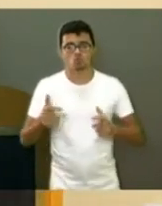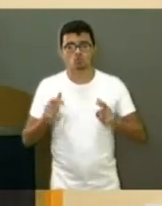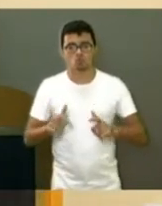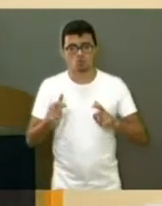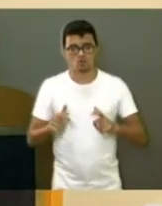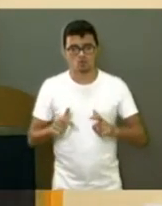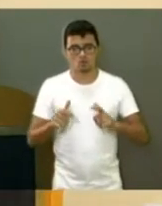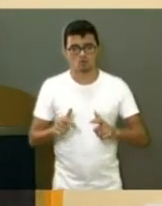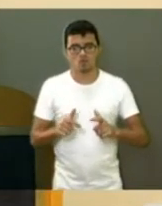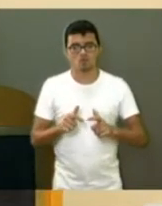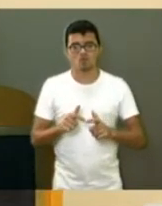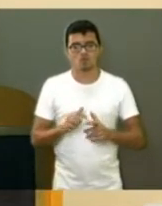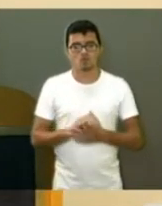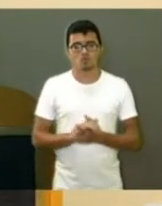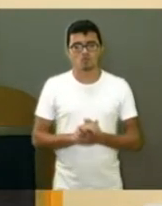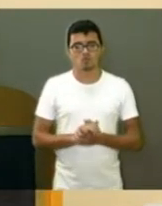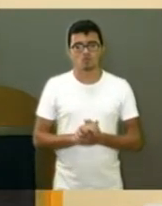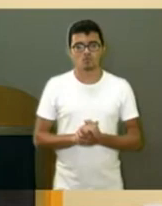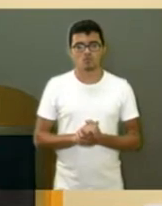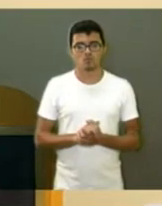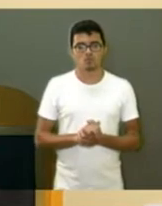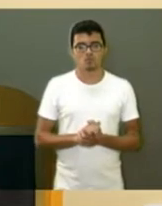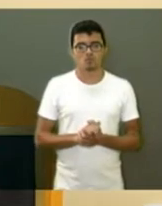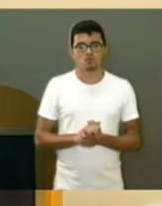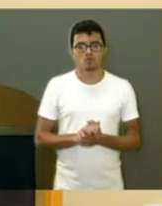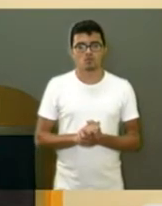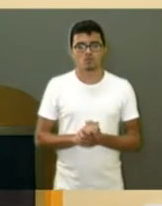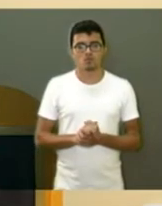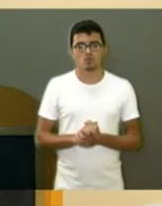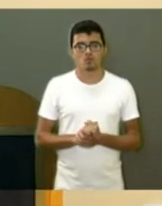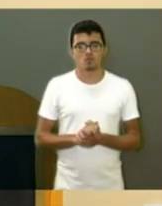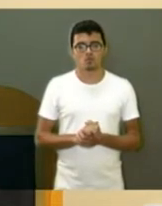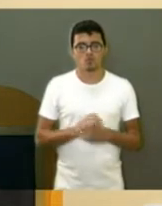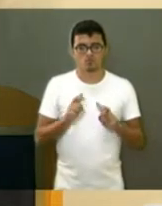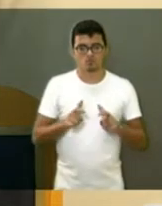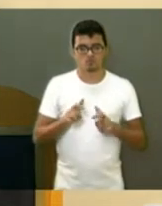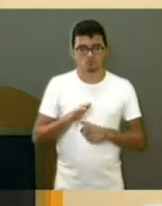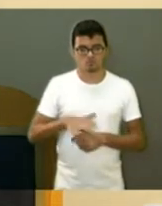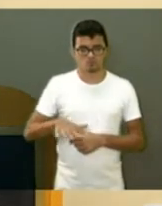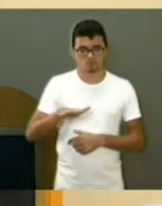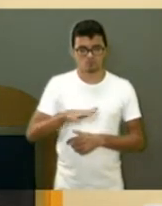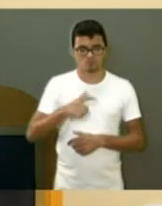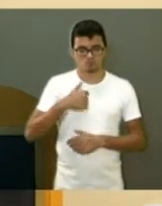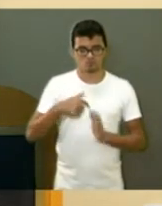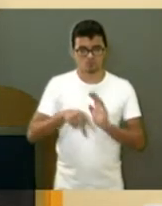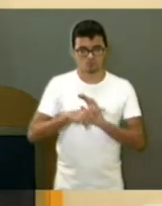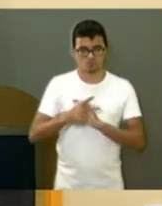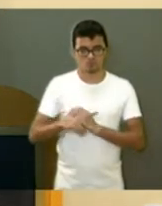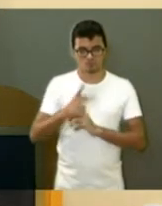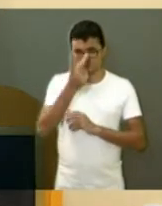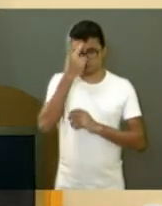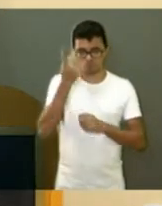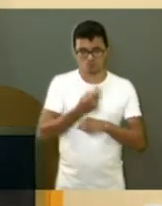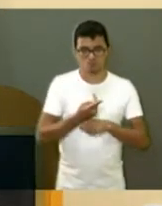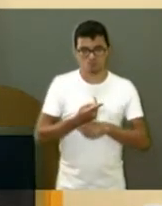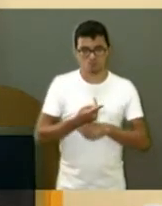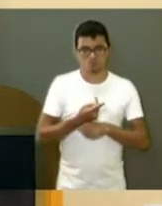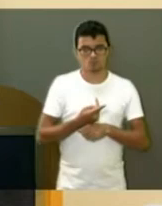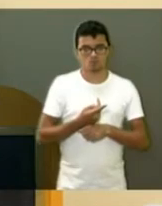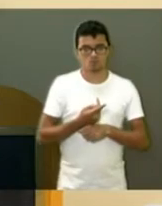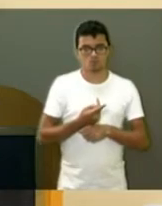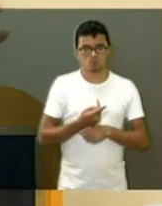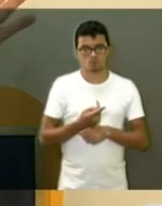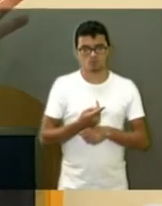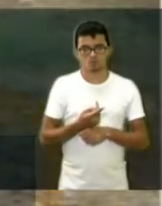eu tive, também é na área que, como sou do bairro, o pessoal procura demais. É